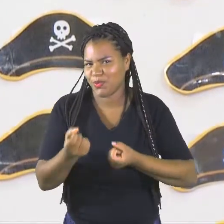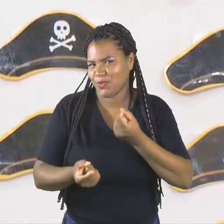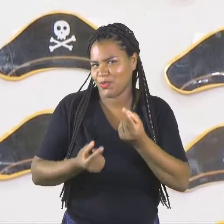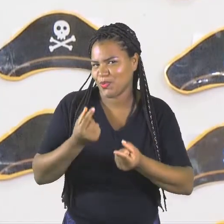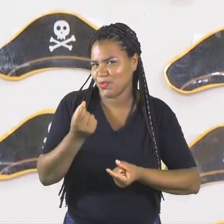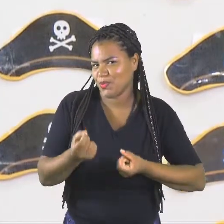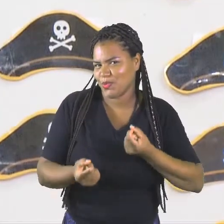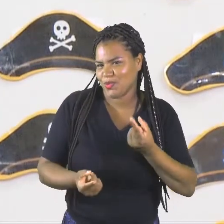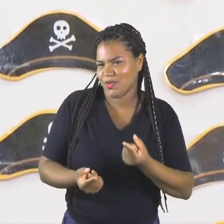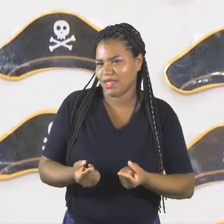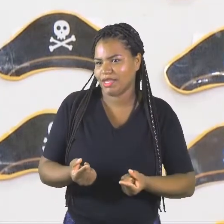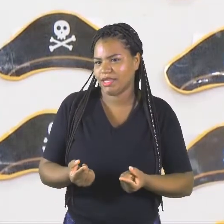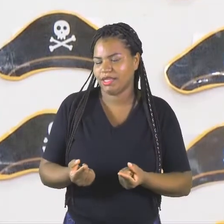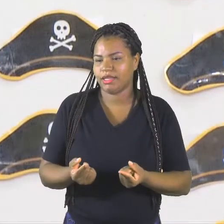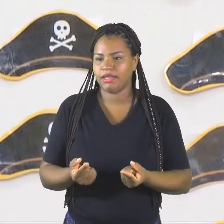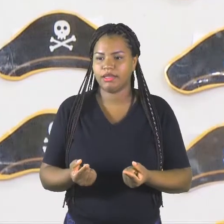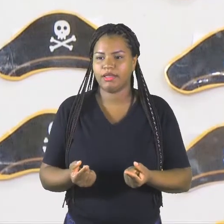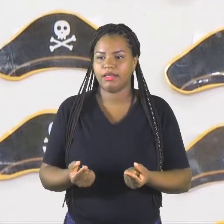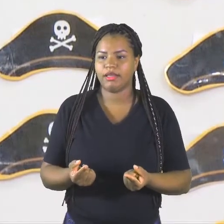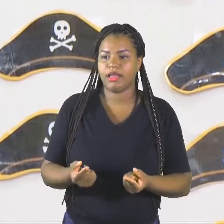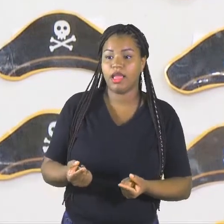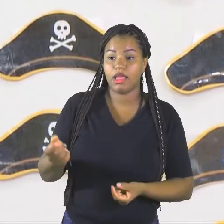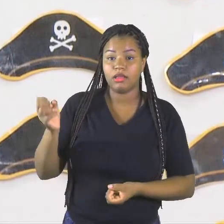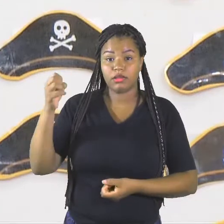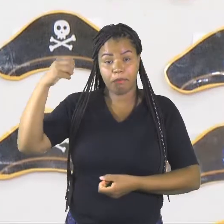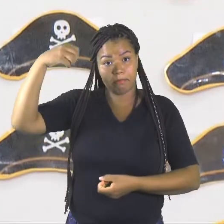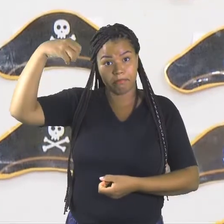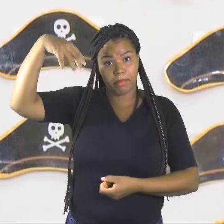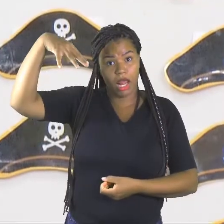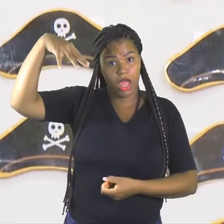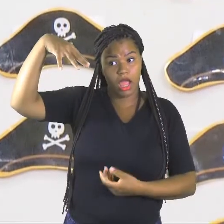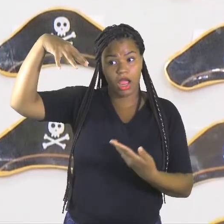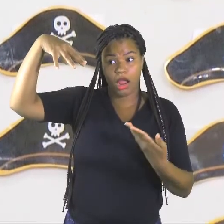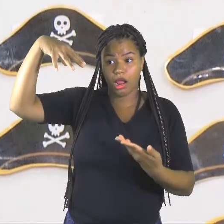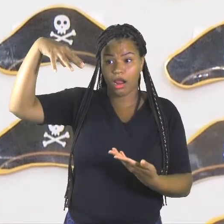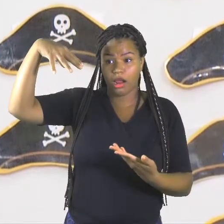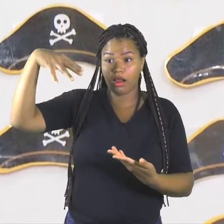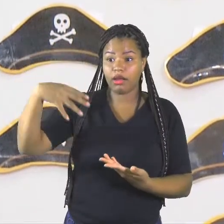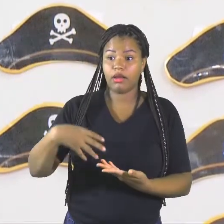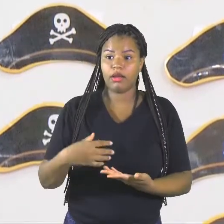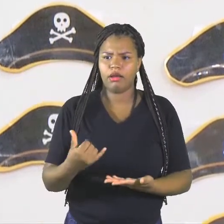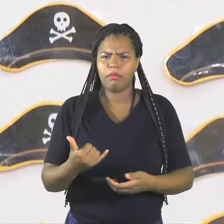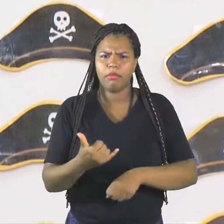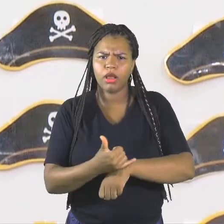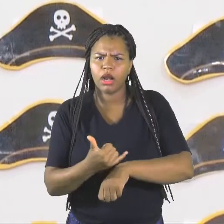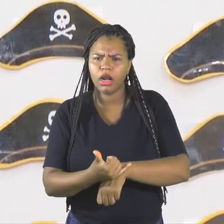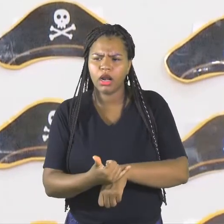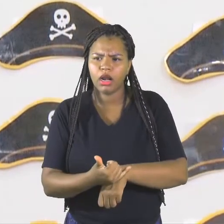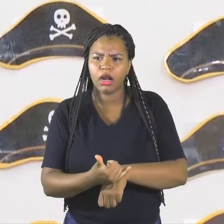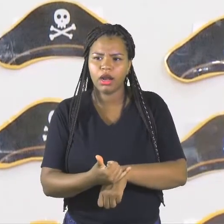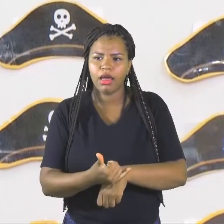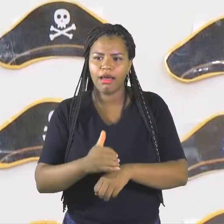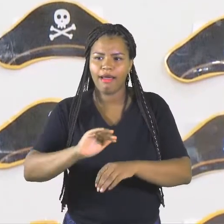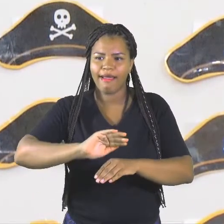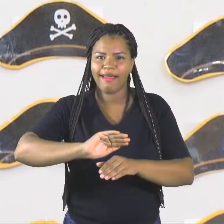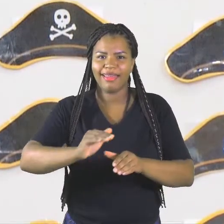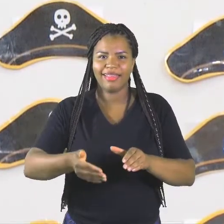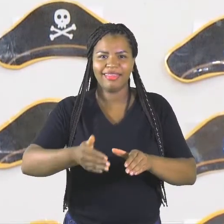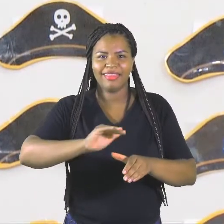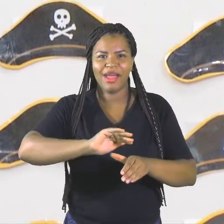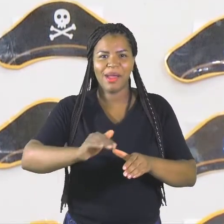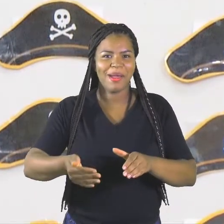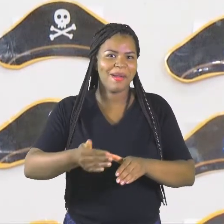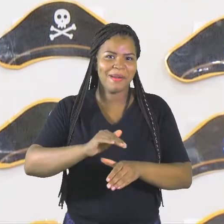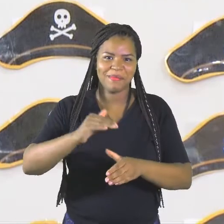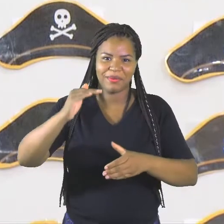Isso, uma lâmpada. Panela? Não, é a tampa. Olha a setinha aqui,